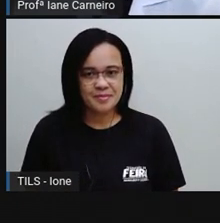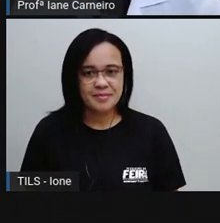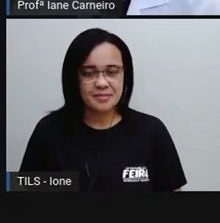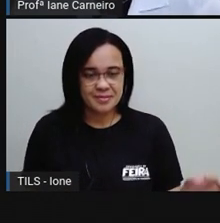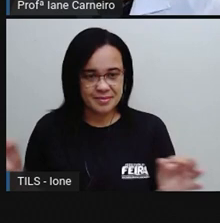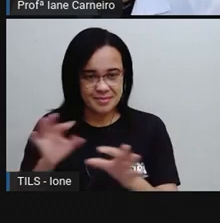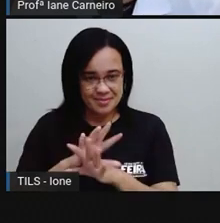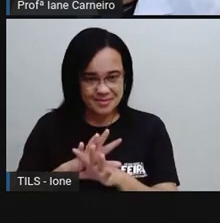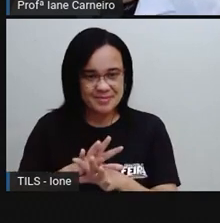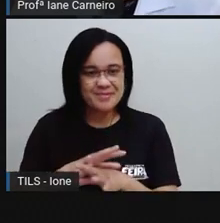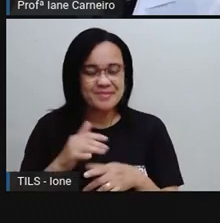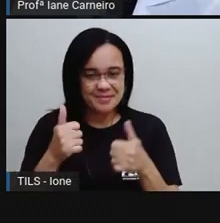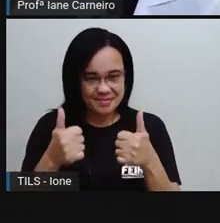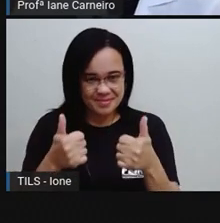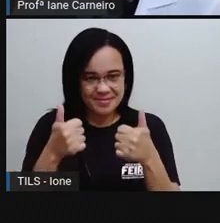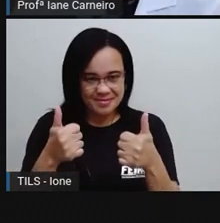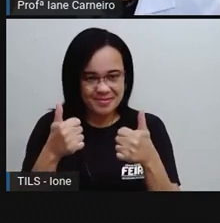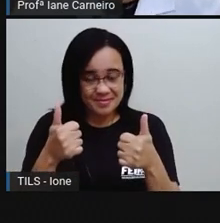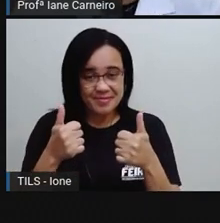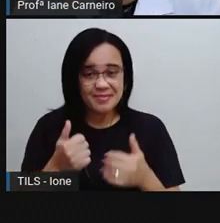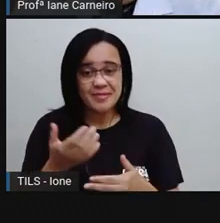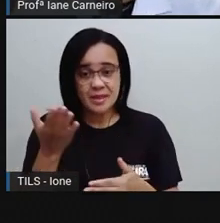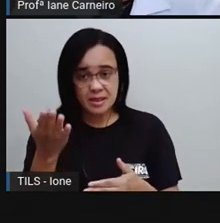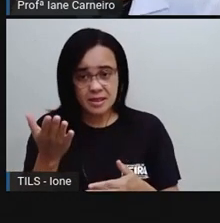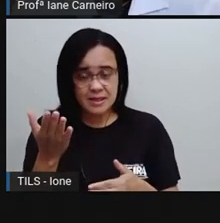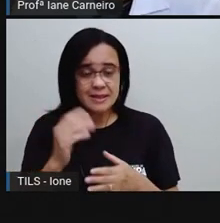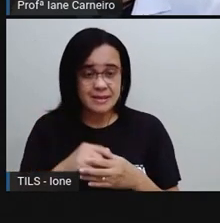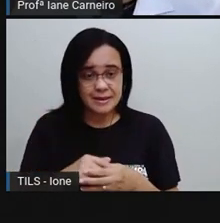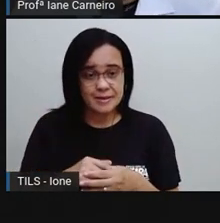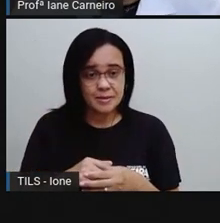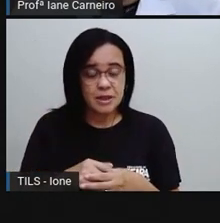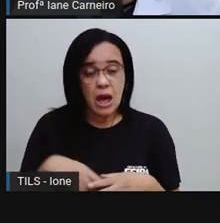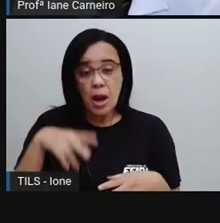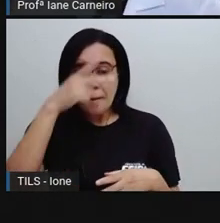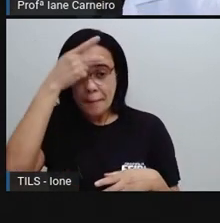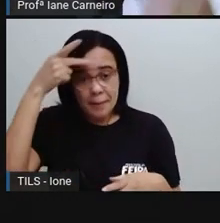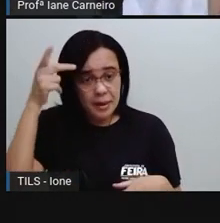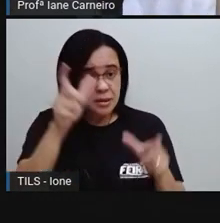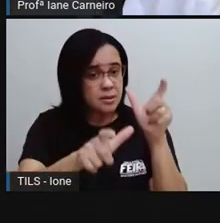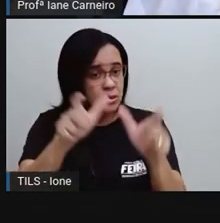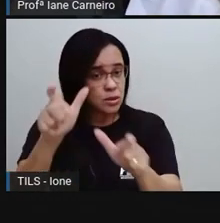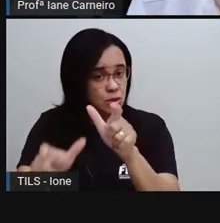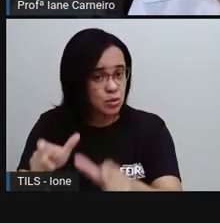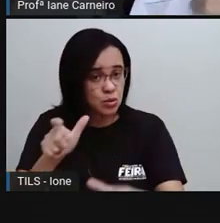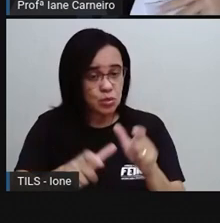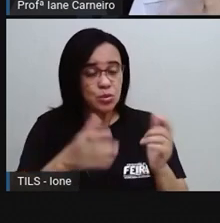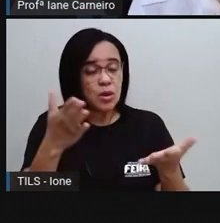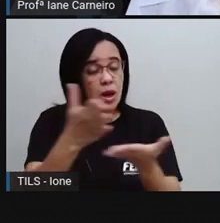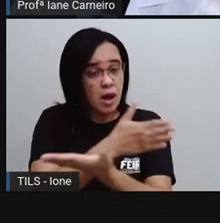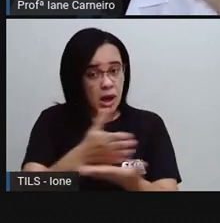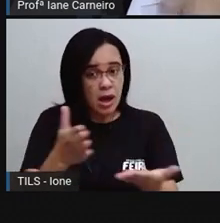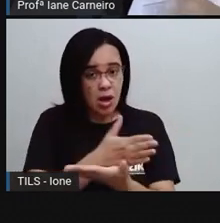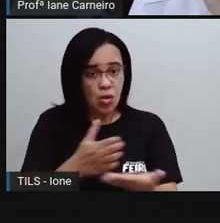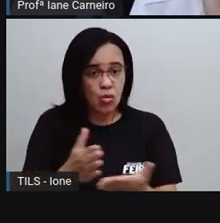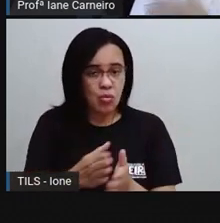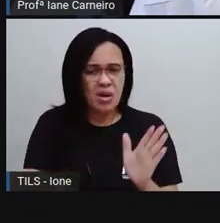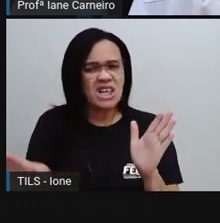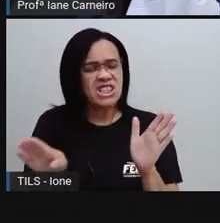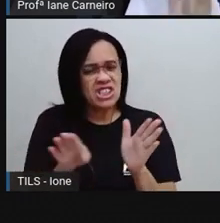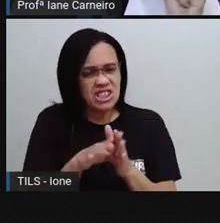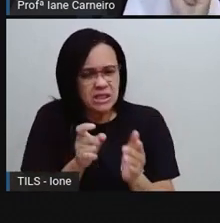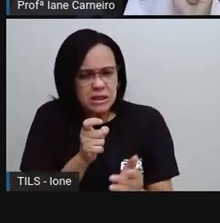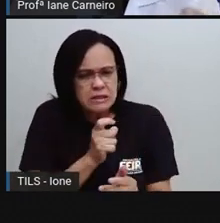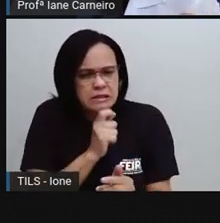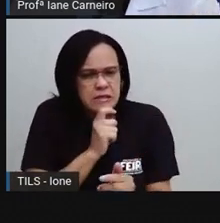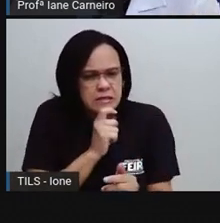Conseguindo ver agora, tá vendo? Então, tem gente que quando chega no inverno, né? Como a gente tava, no mês de junho, julho,